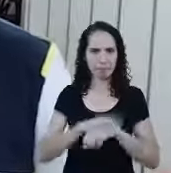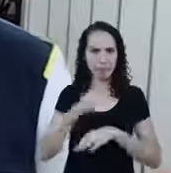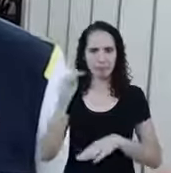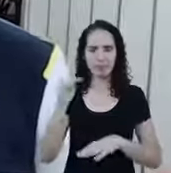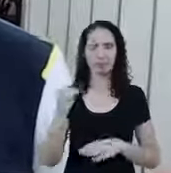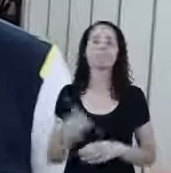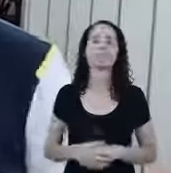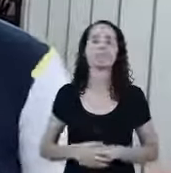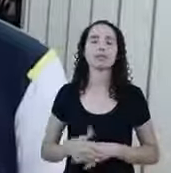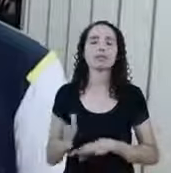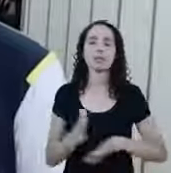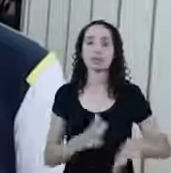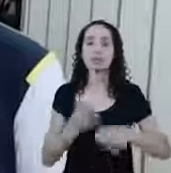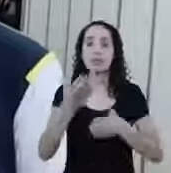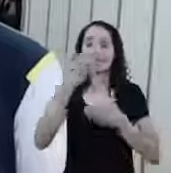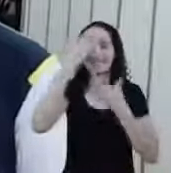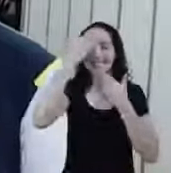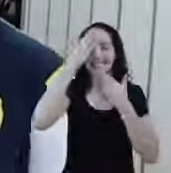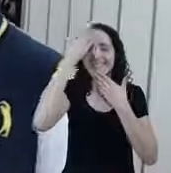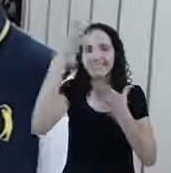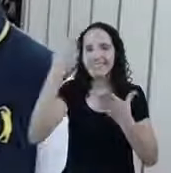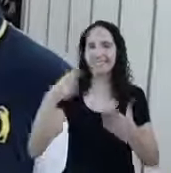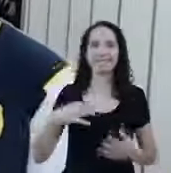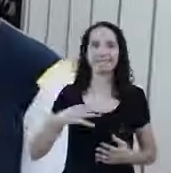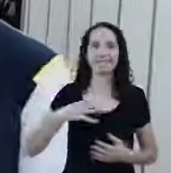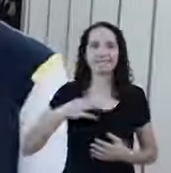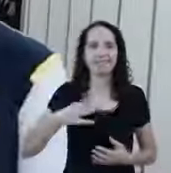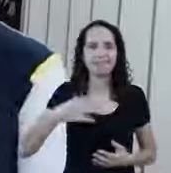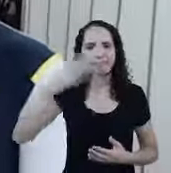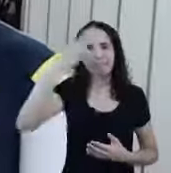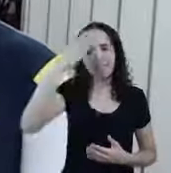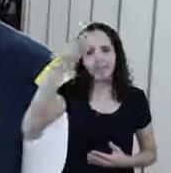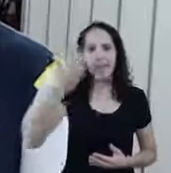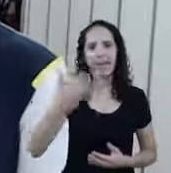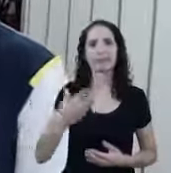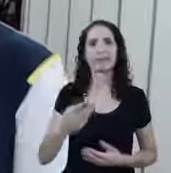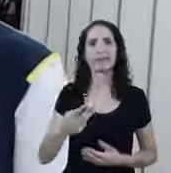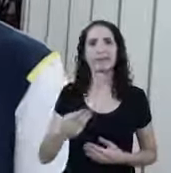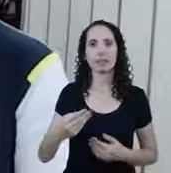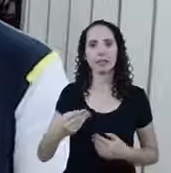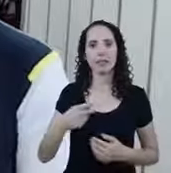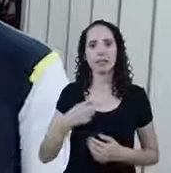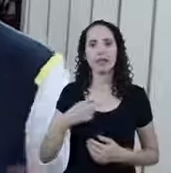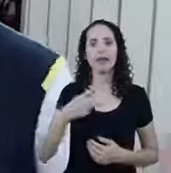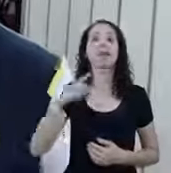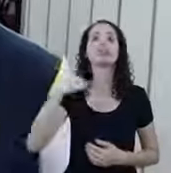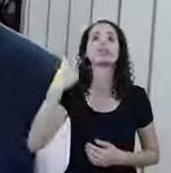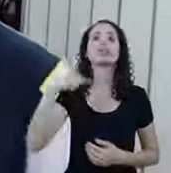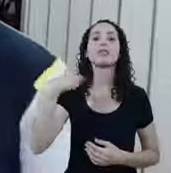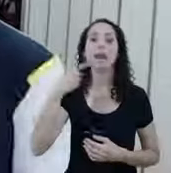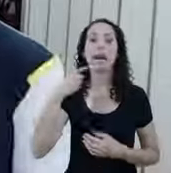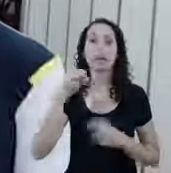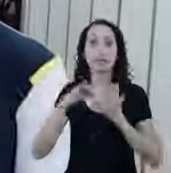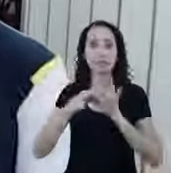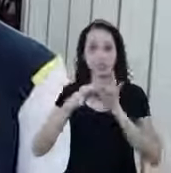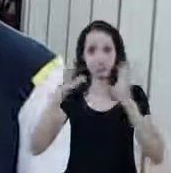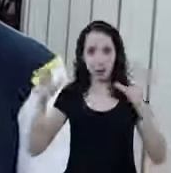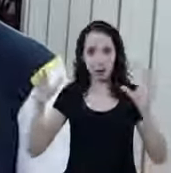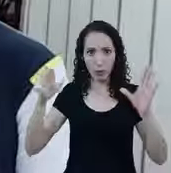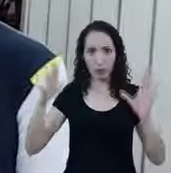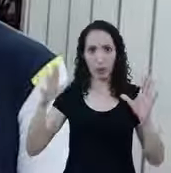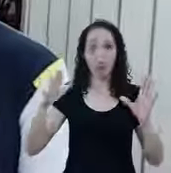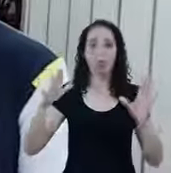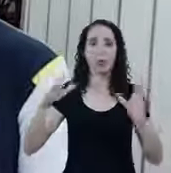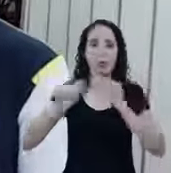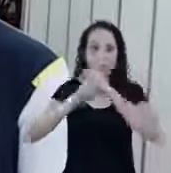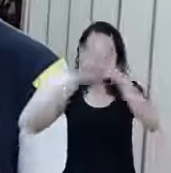De coração mesmo A disponibilidade Agradeço o vereador Orlando Pessoati Que liberou você Para poder estar dando Esse esclarecimento público Para nós